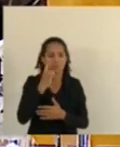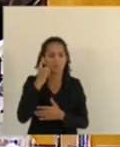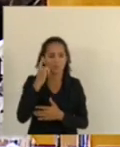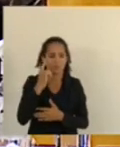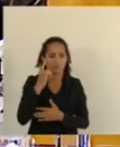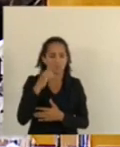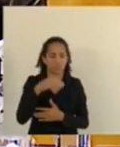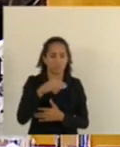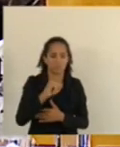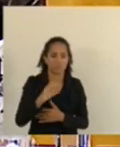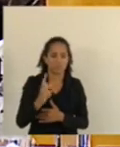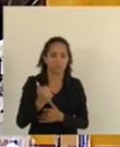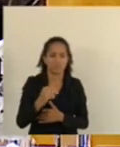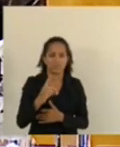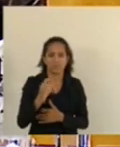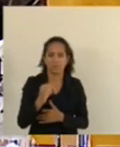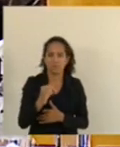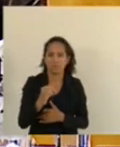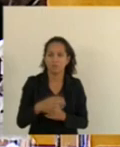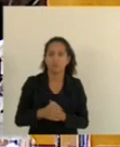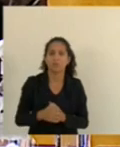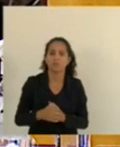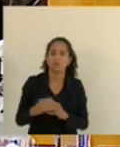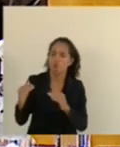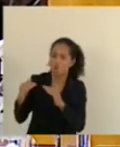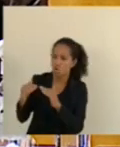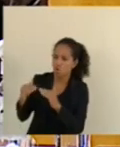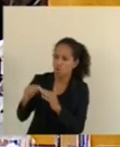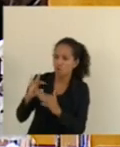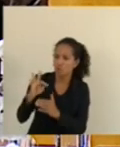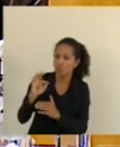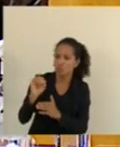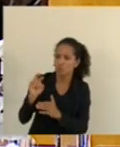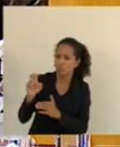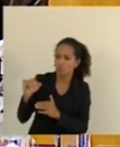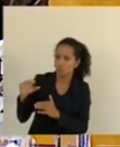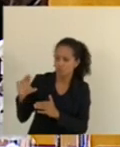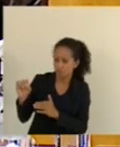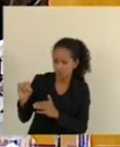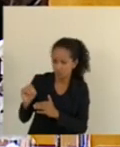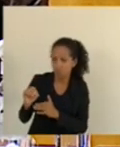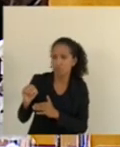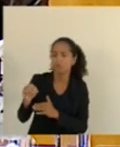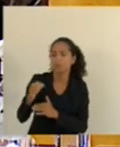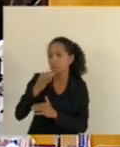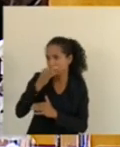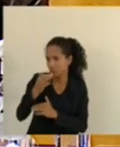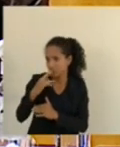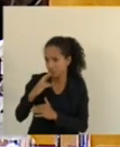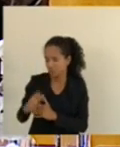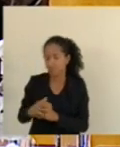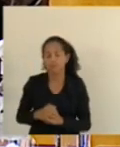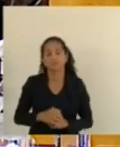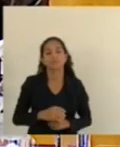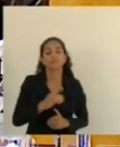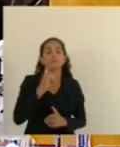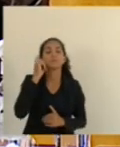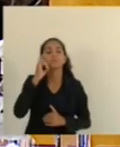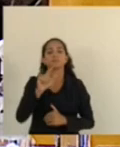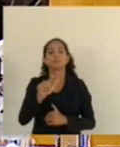Machado. pedido do deputado Torino e concordo com ele. Já deixo aqui o meu voto. Qual palavra, deputado Luiz Durão,